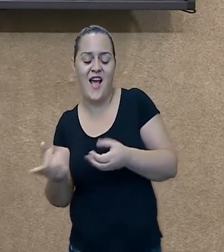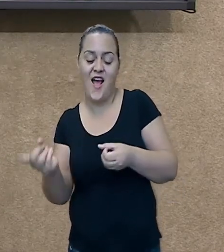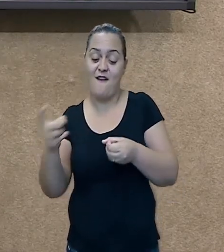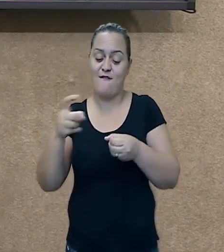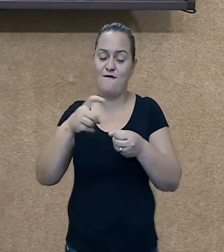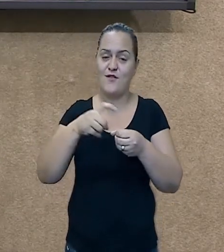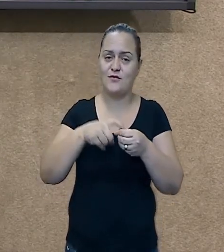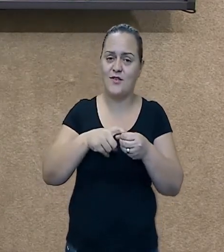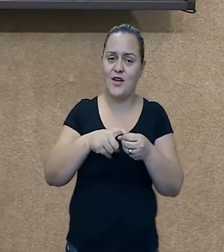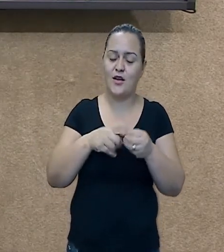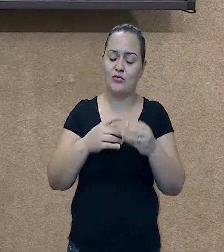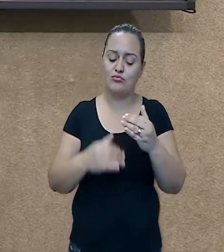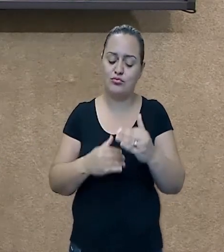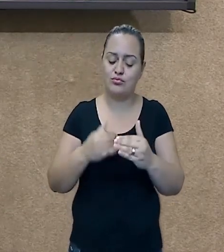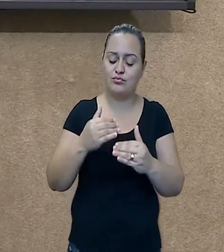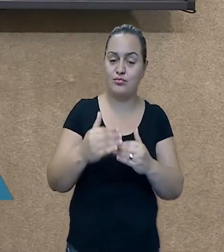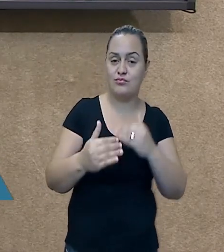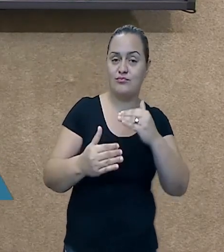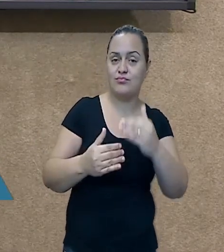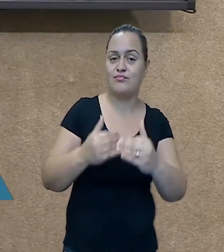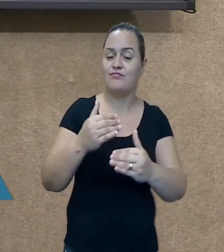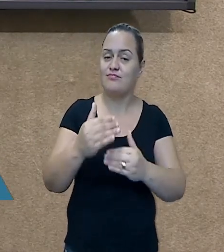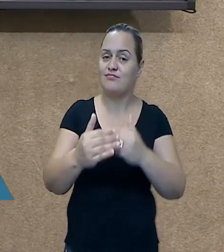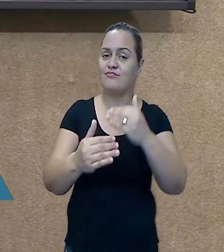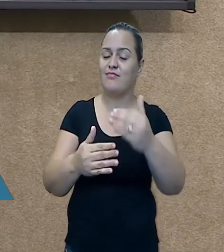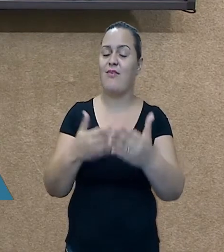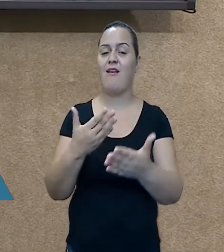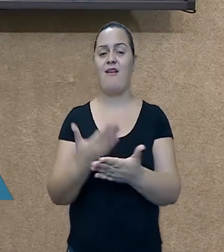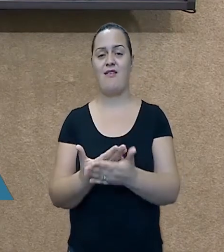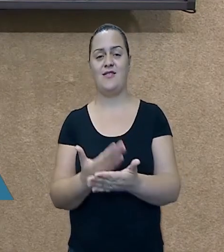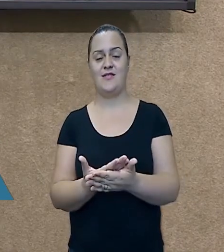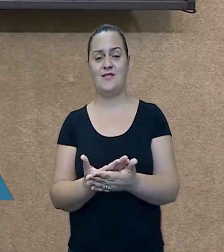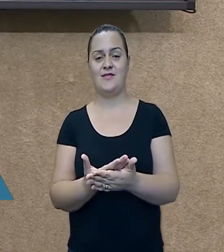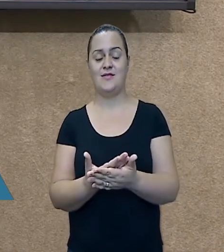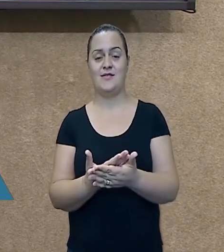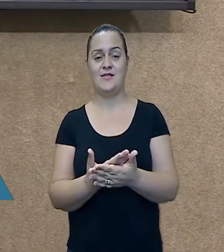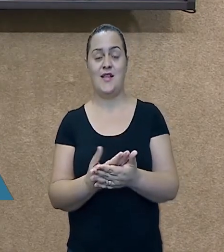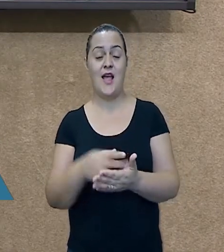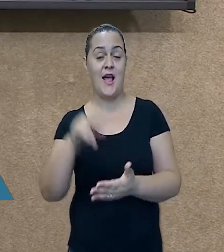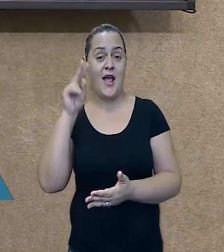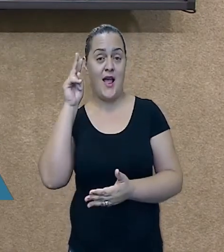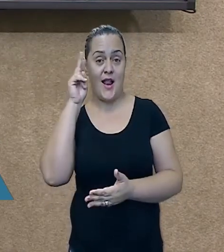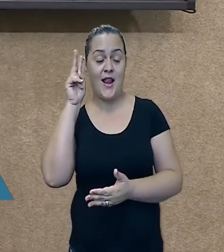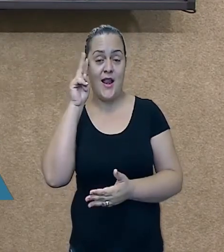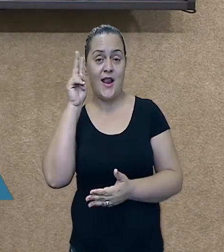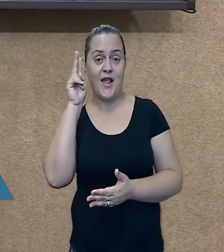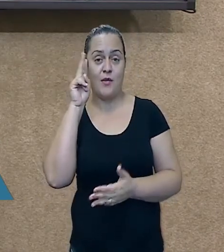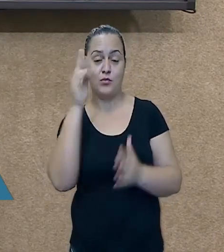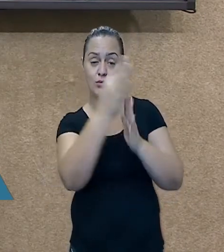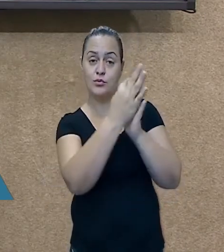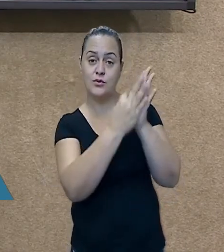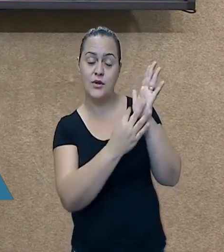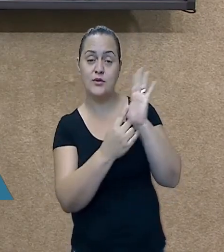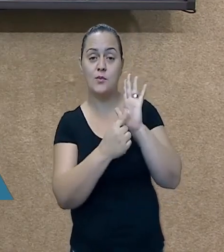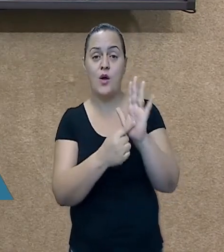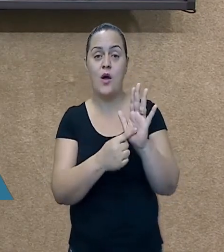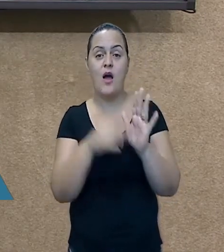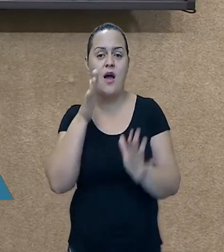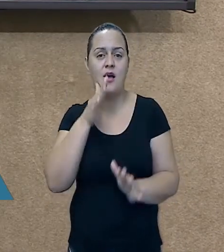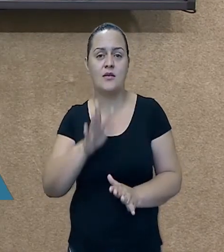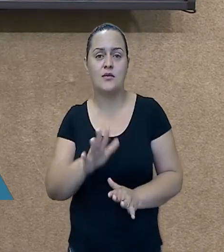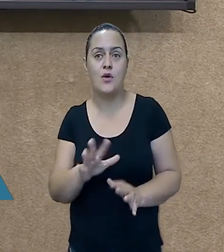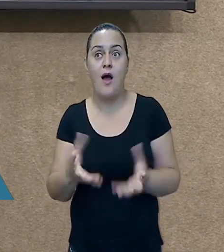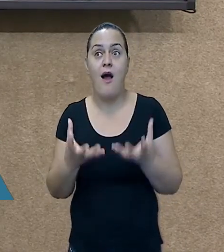na história, nós ouvimos o quê? Que as crianças estão ansiosas para retornarem às aulas. Só que para